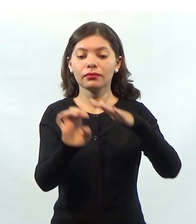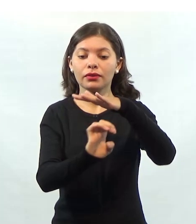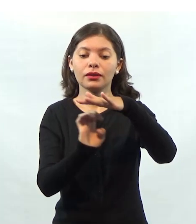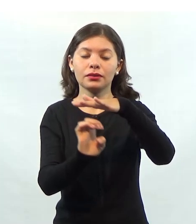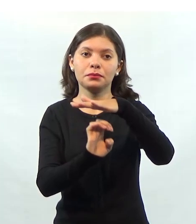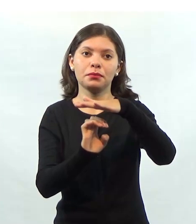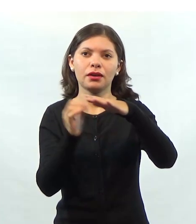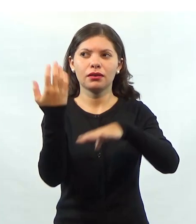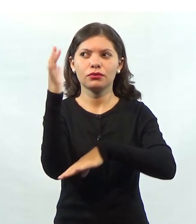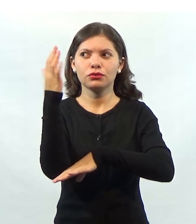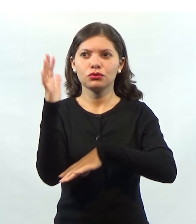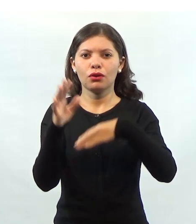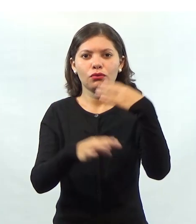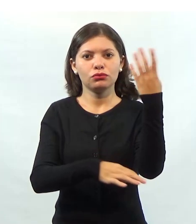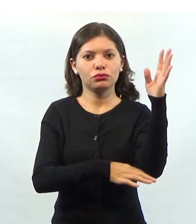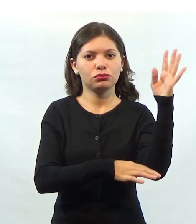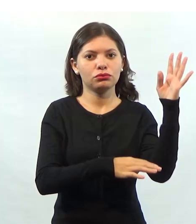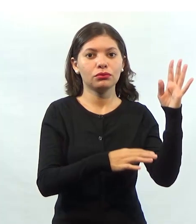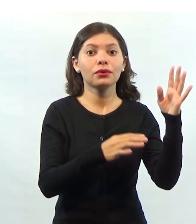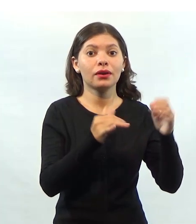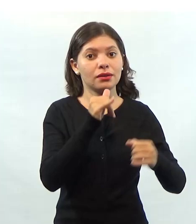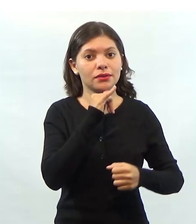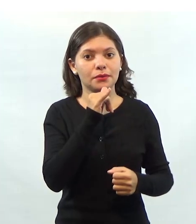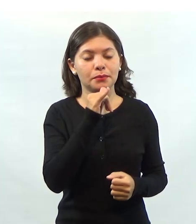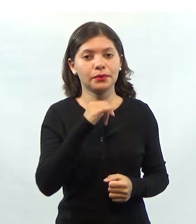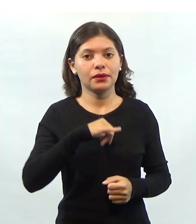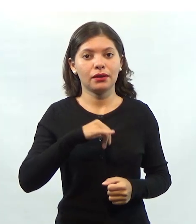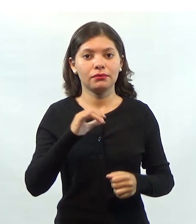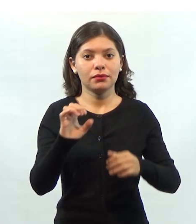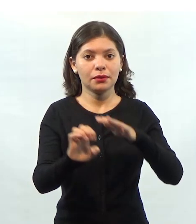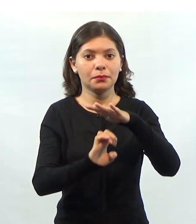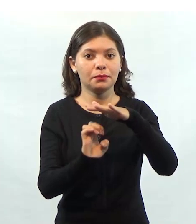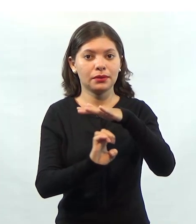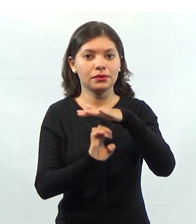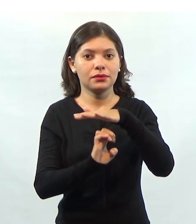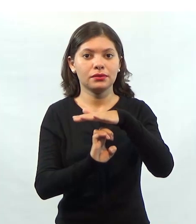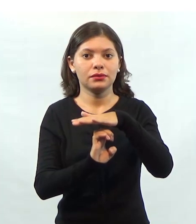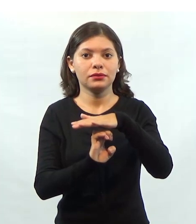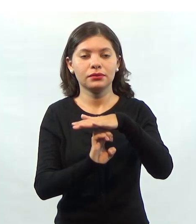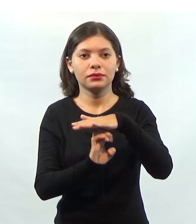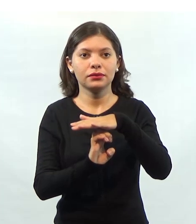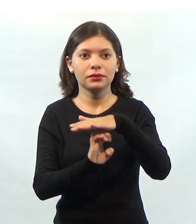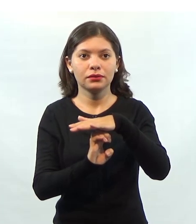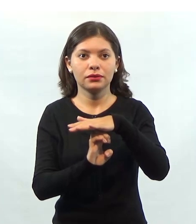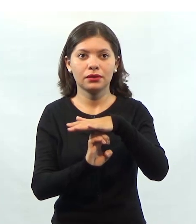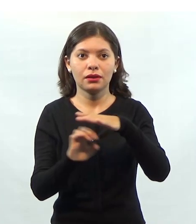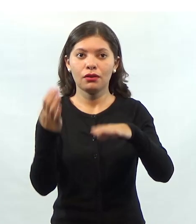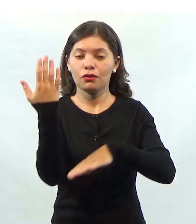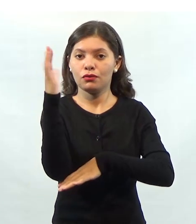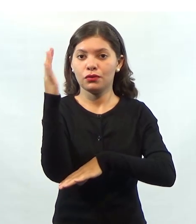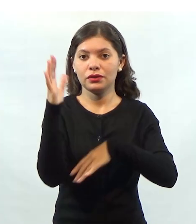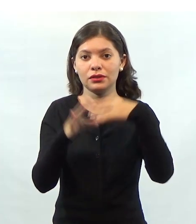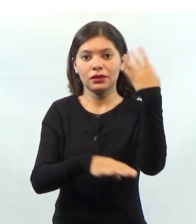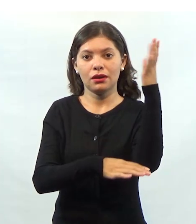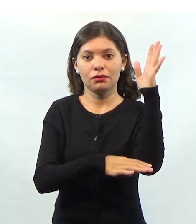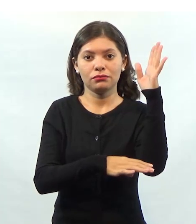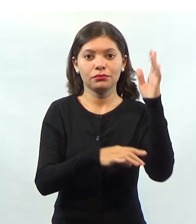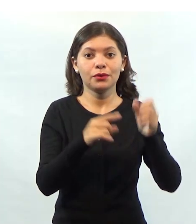extrativistas. Aqui nós temos um exemplo de uma empresa extrativista florestal,